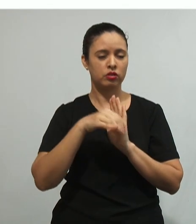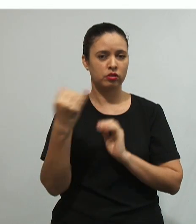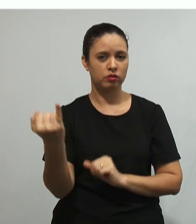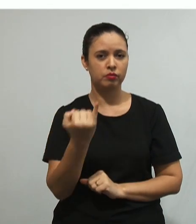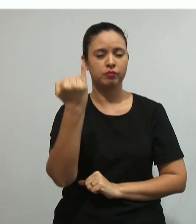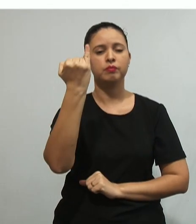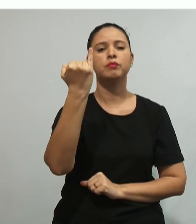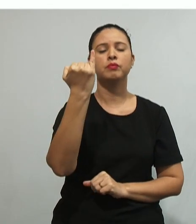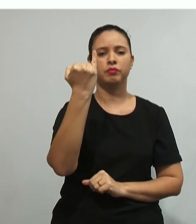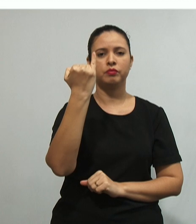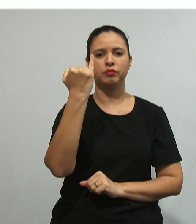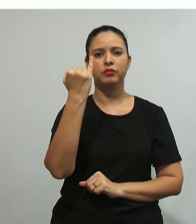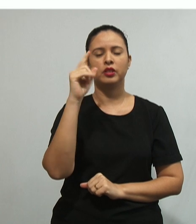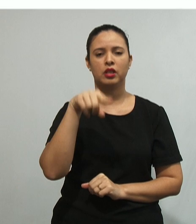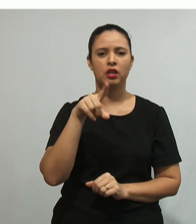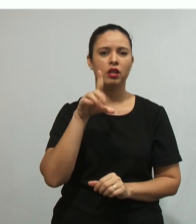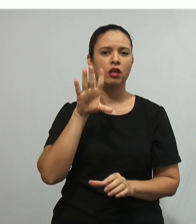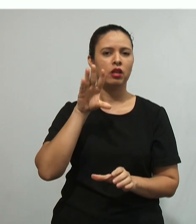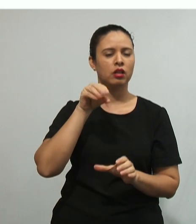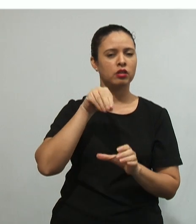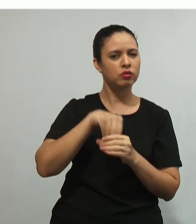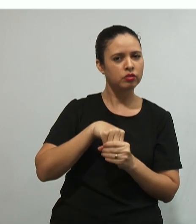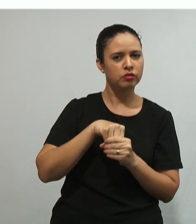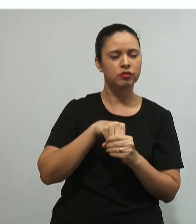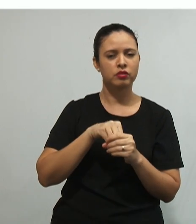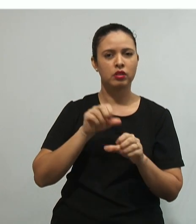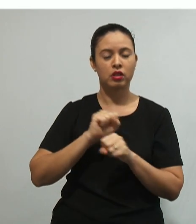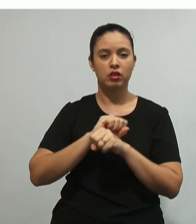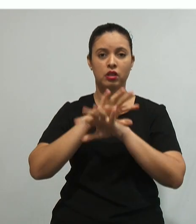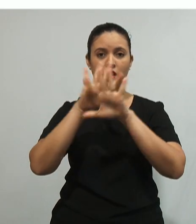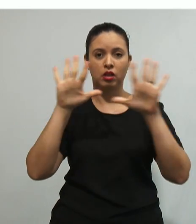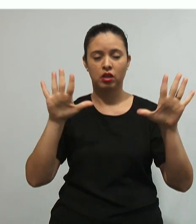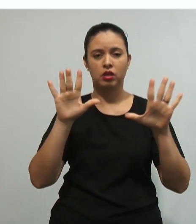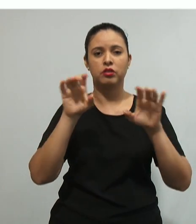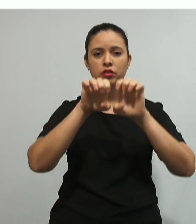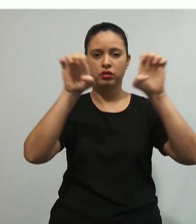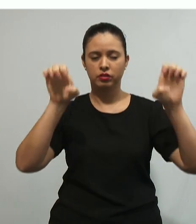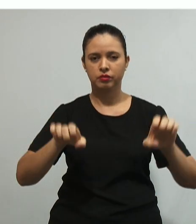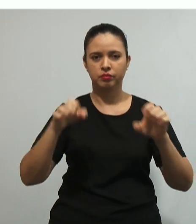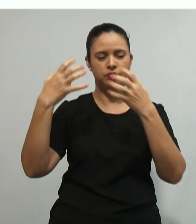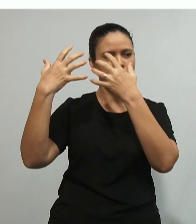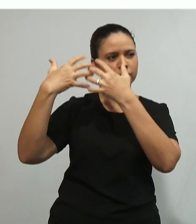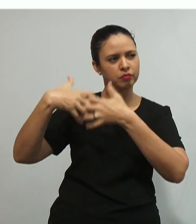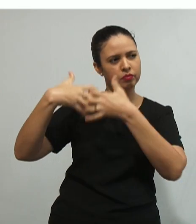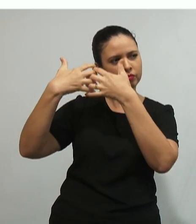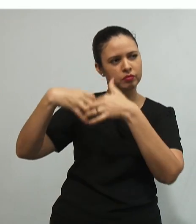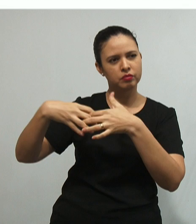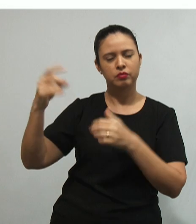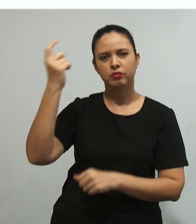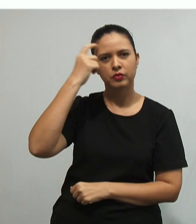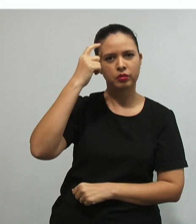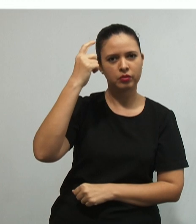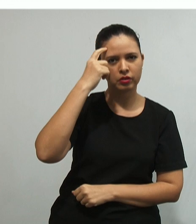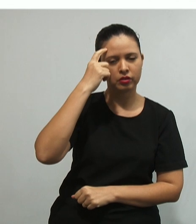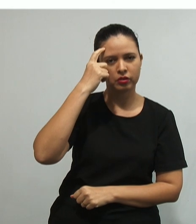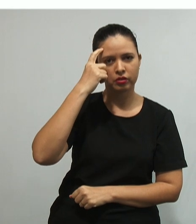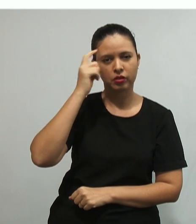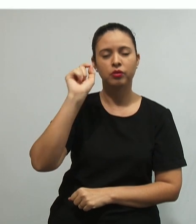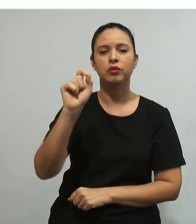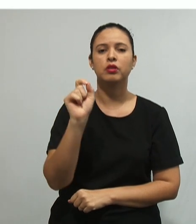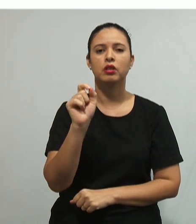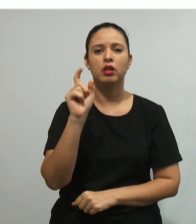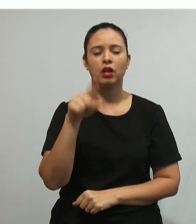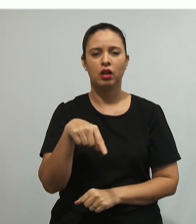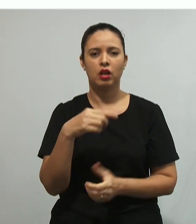e inclusivos estejam adequadamente claros e disponíveis na estrutura cognitiva do indivíduo, funcionando dessa forma